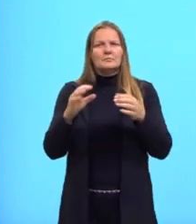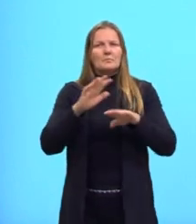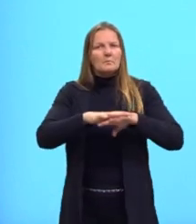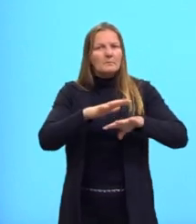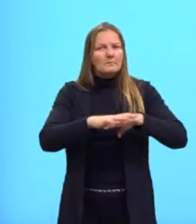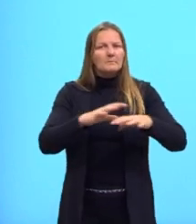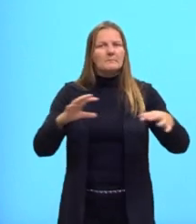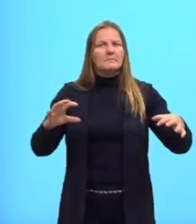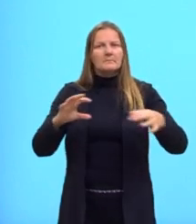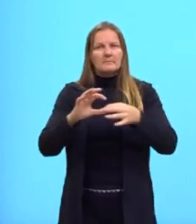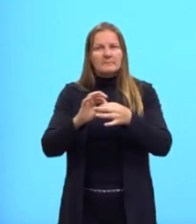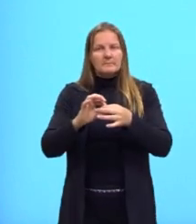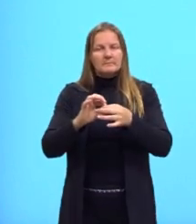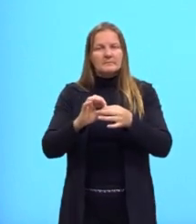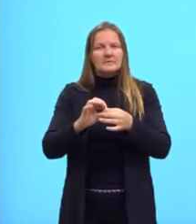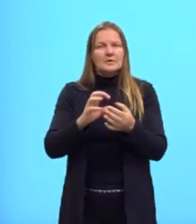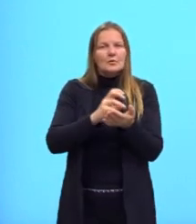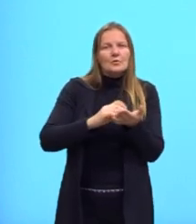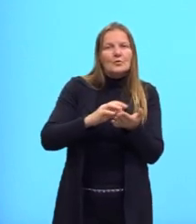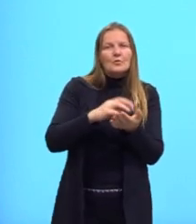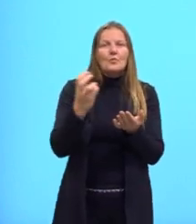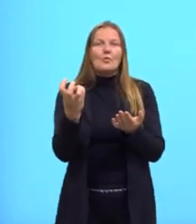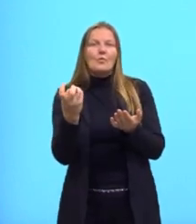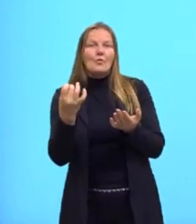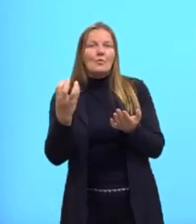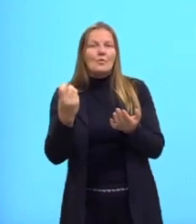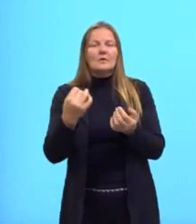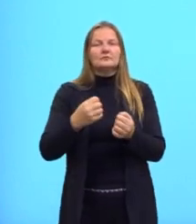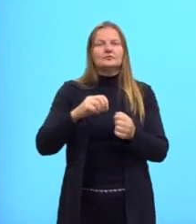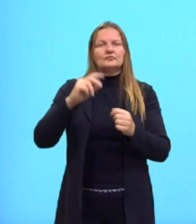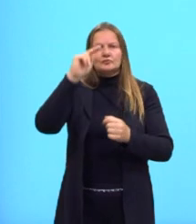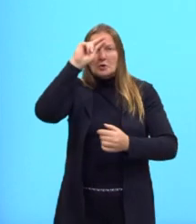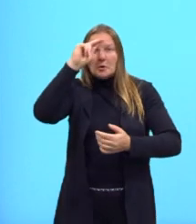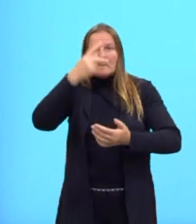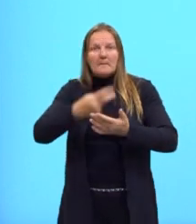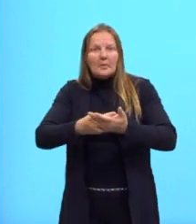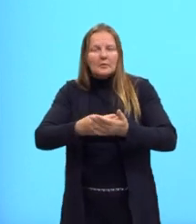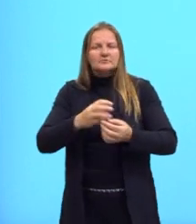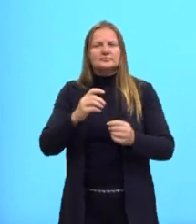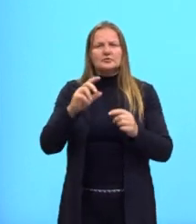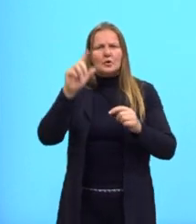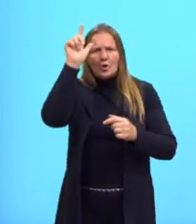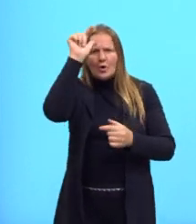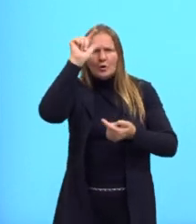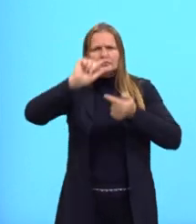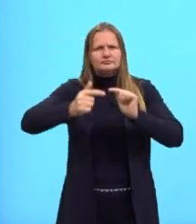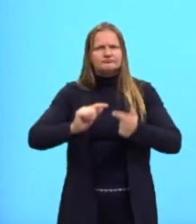matemática. Quantificar dados, avaliar hipóteses, constelações lógicas.